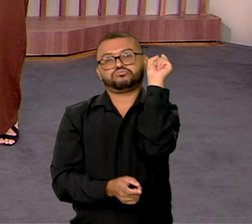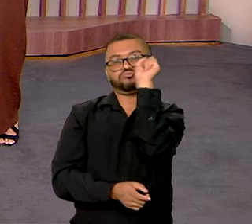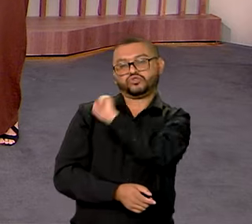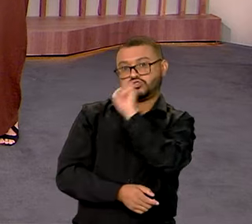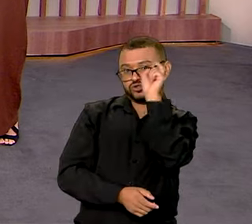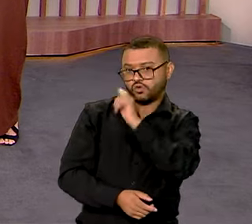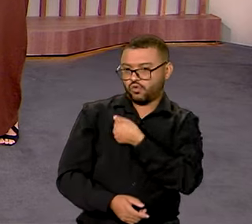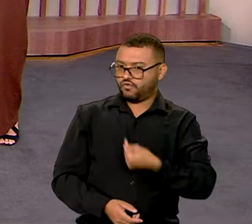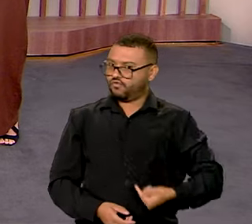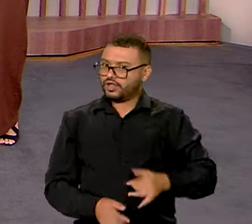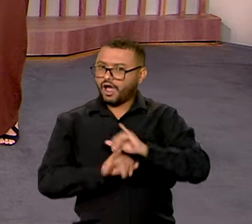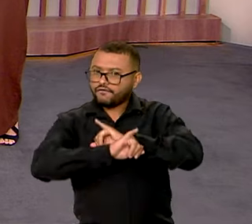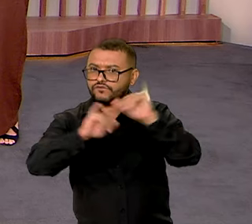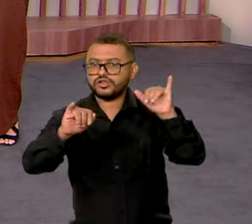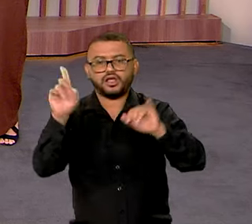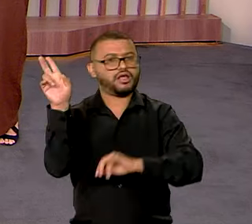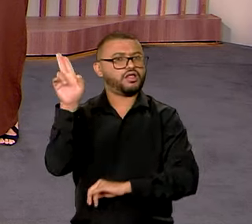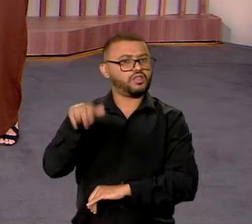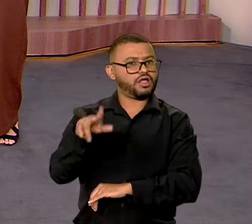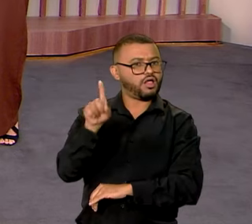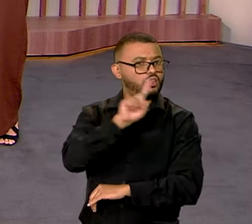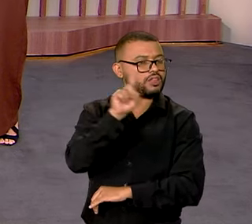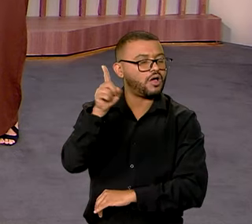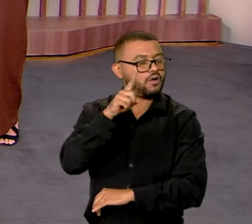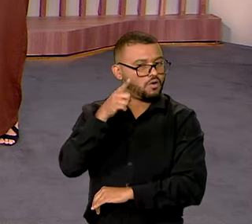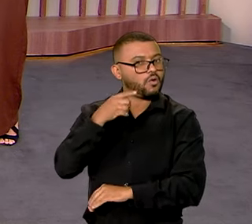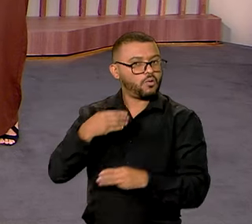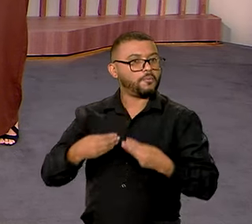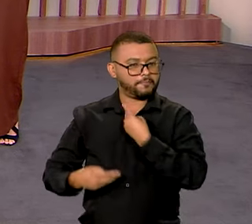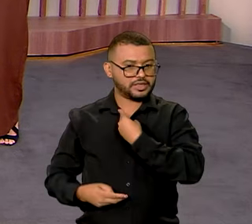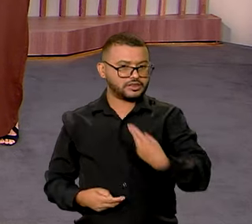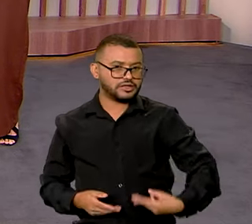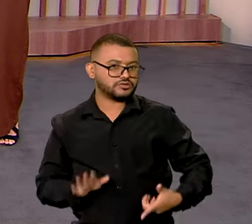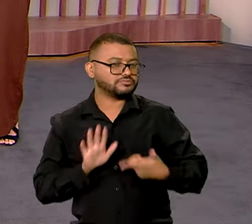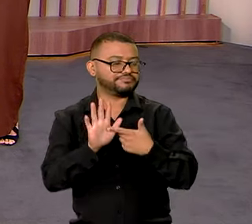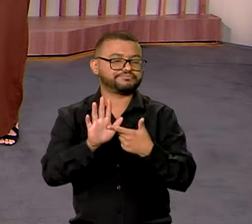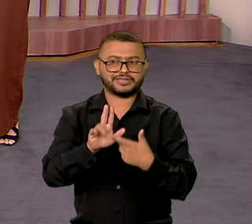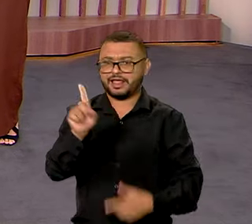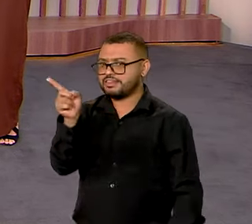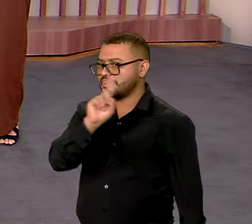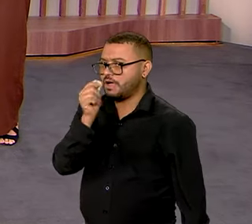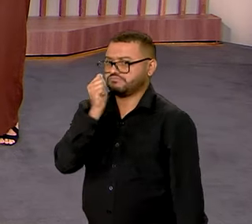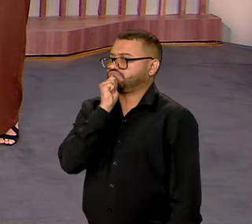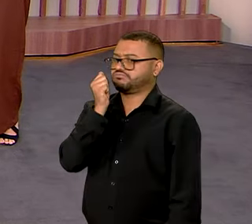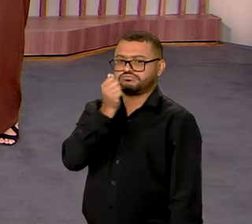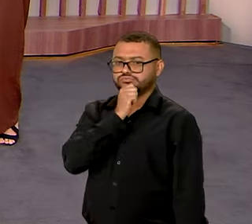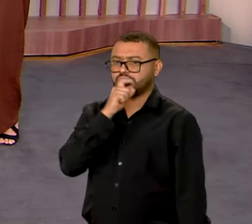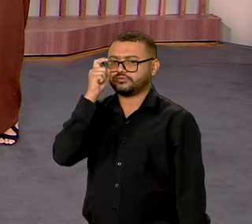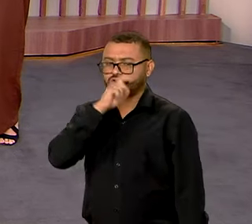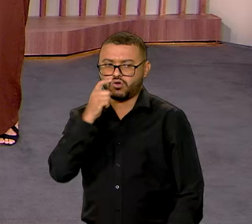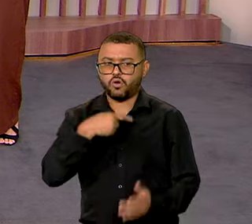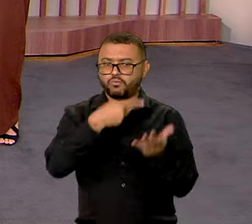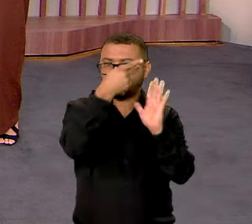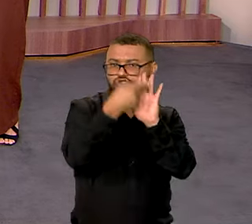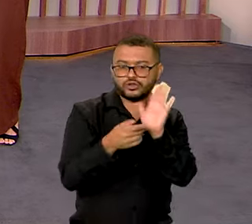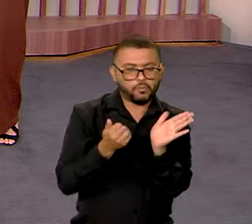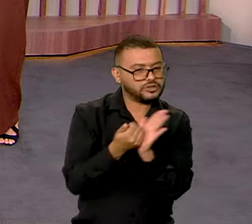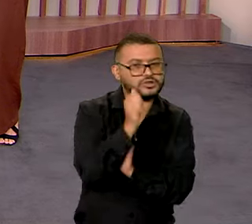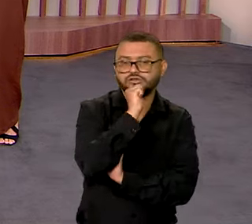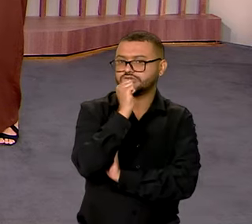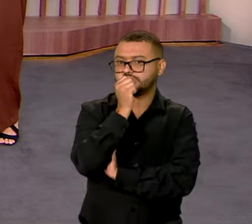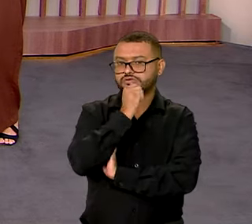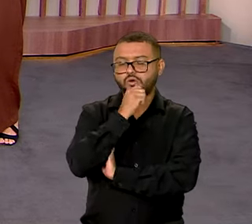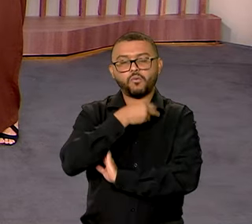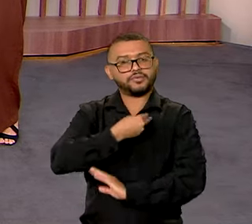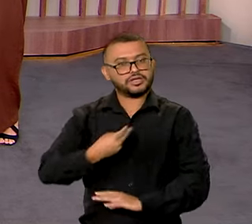alerta. O Ministério dos Portos e Aeroportos diz, não, ainda não. O programa ainda não foi lançado. O ministro Silvio